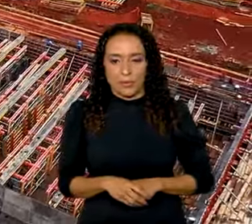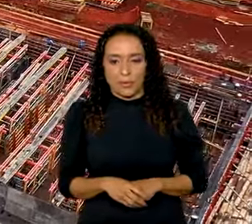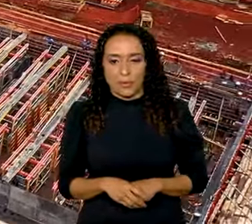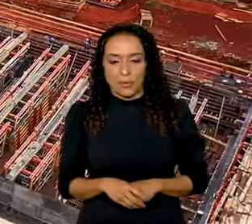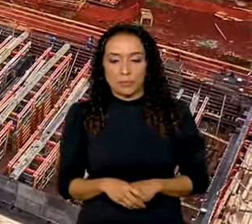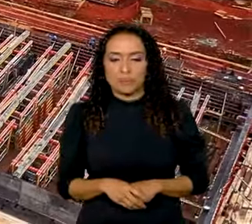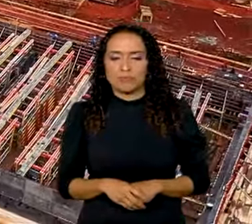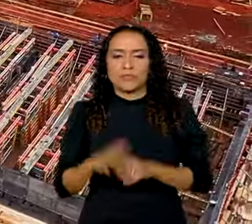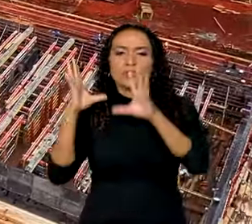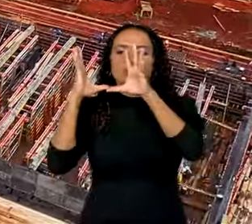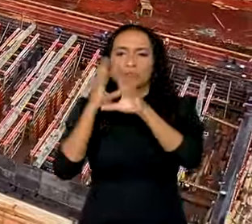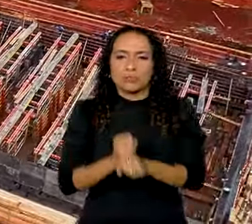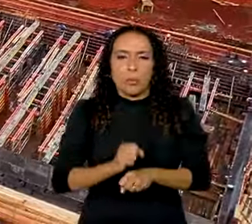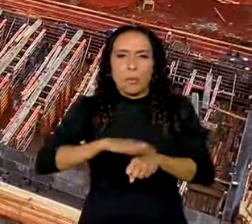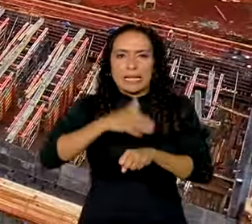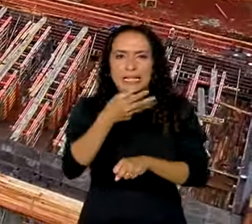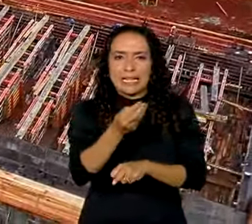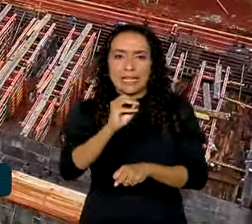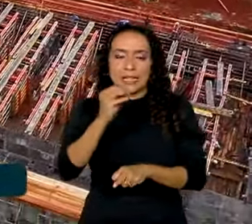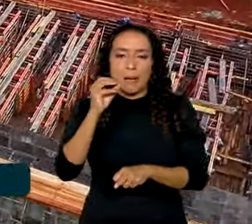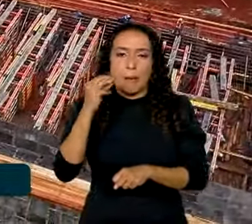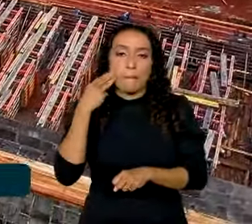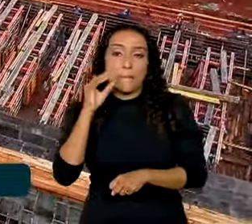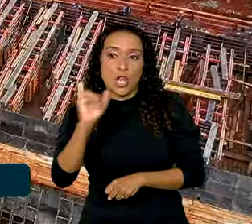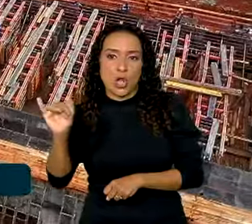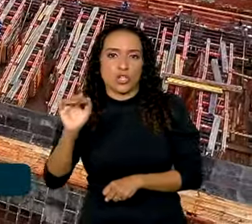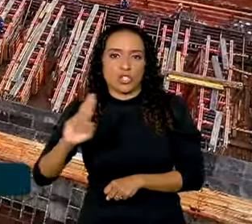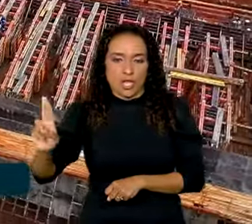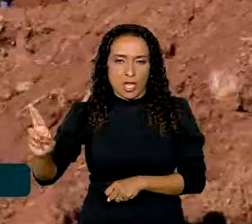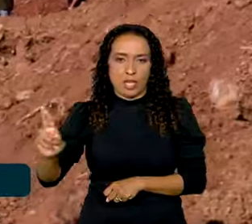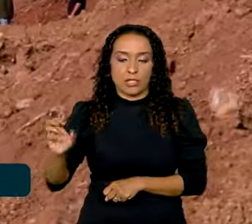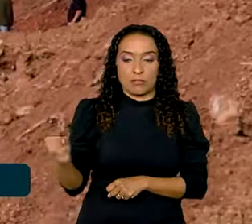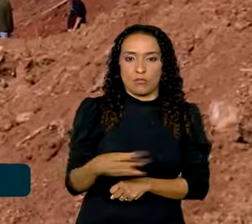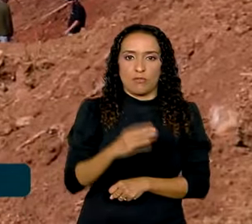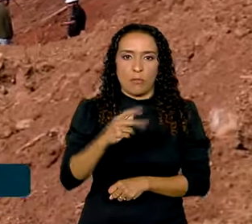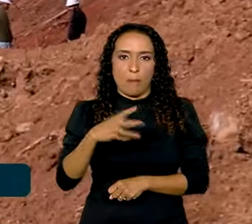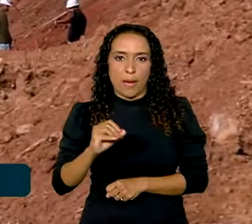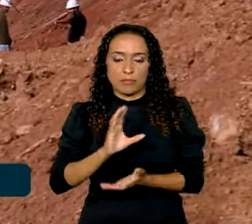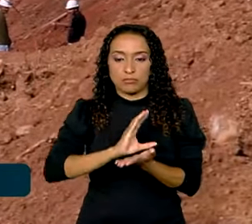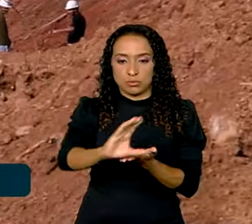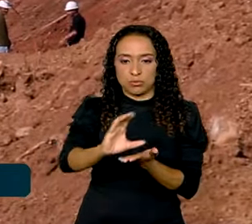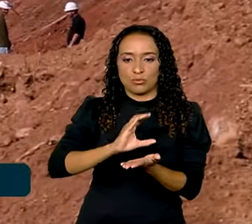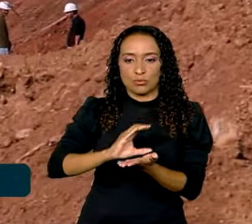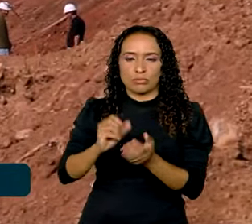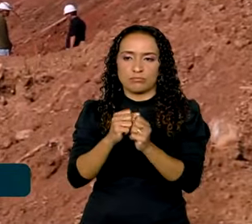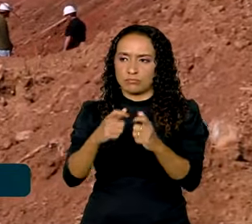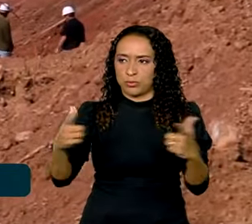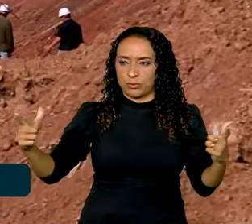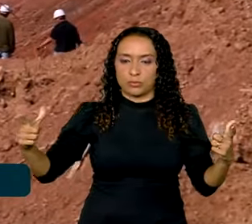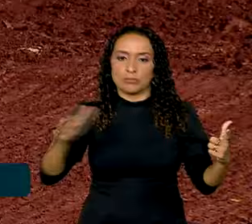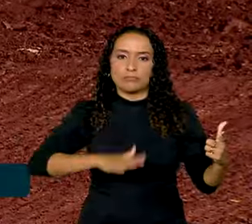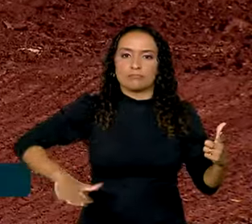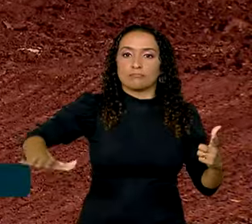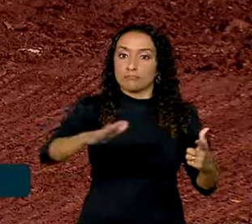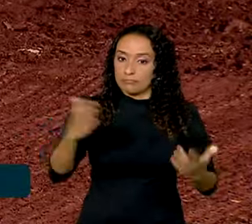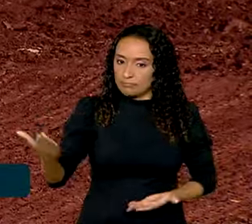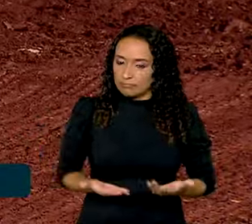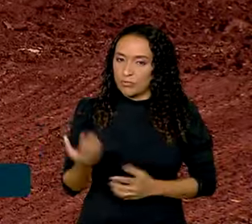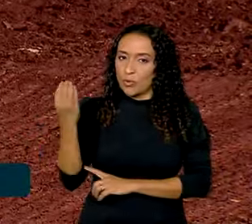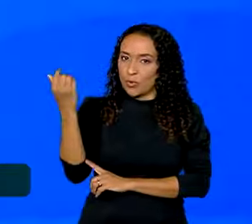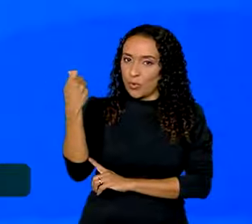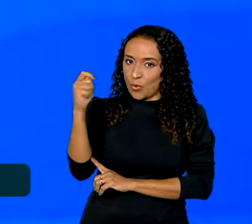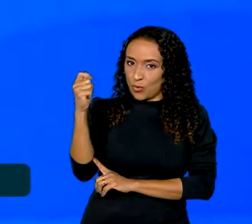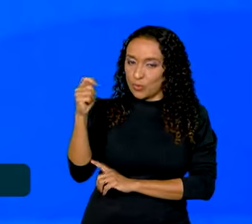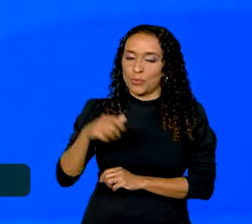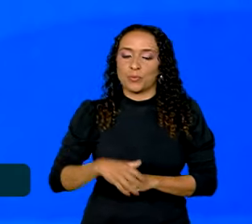No total são mais de 30 bilhões de reais do novo PAC para investimentos e ampliação de serviços no Rio Grande do